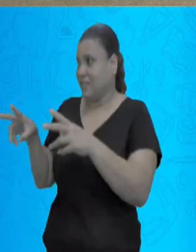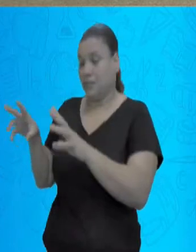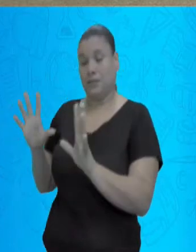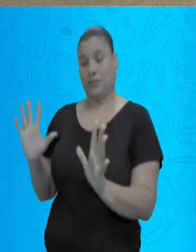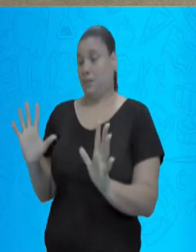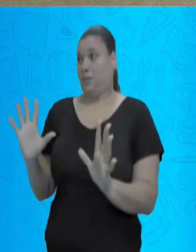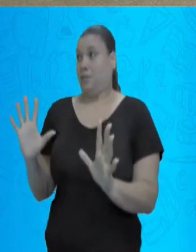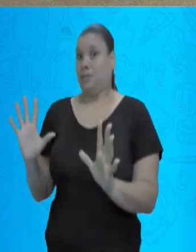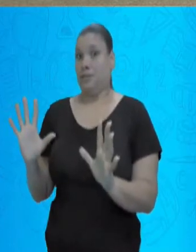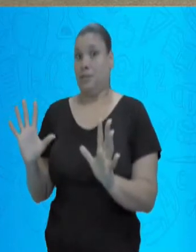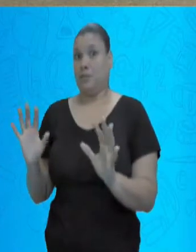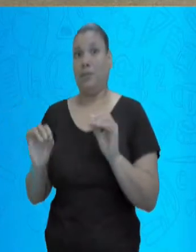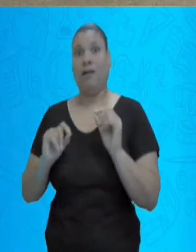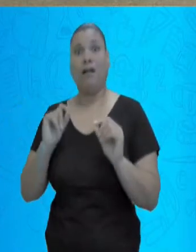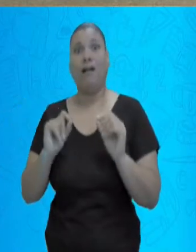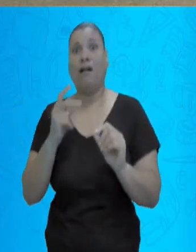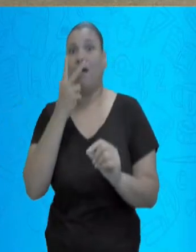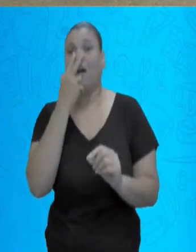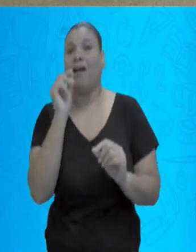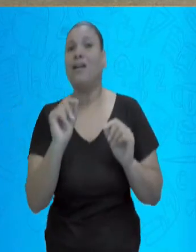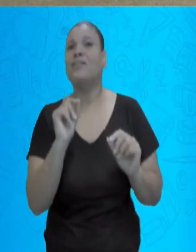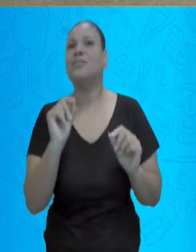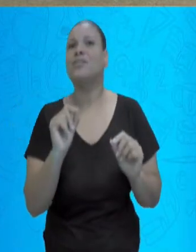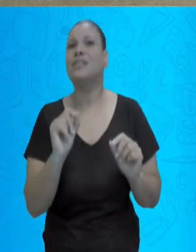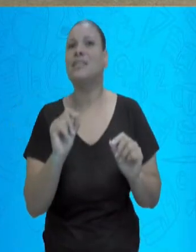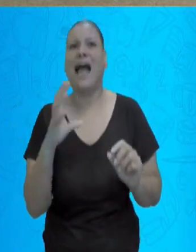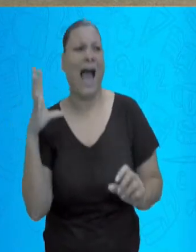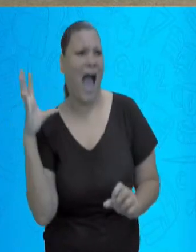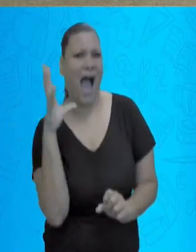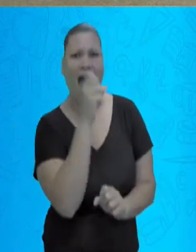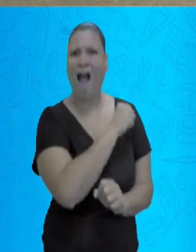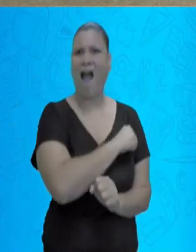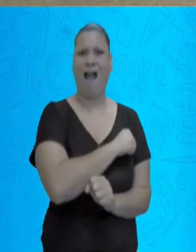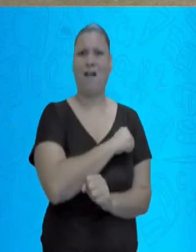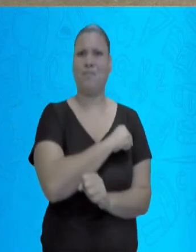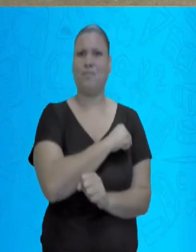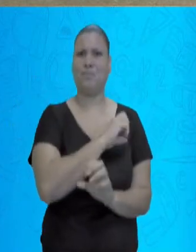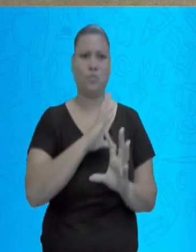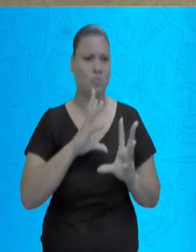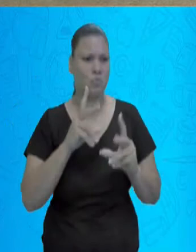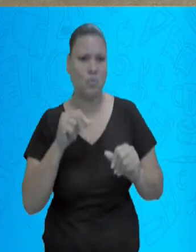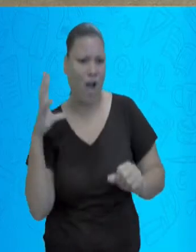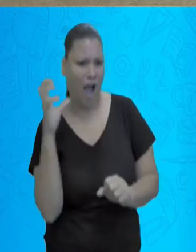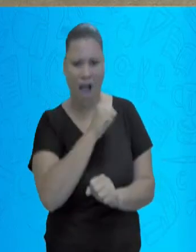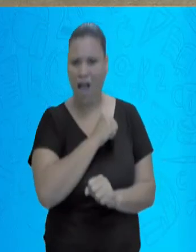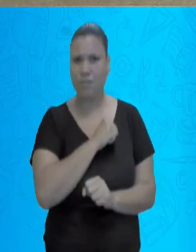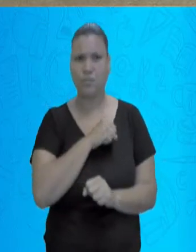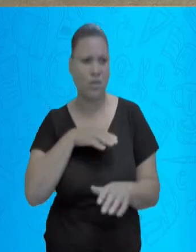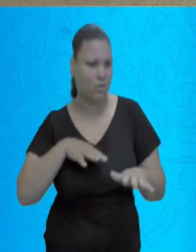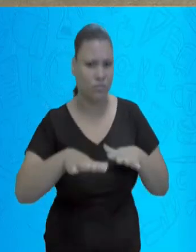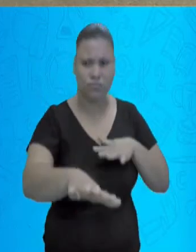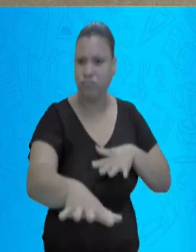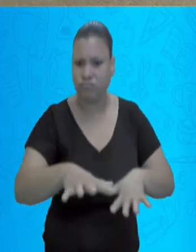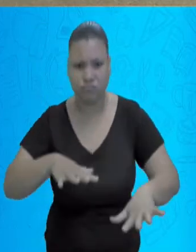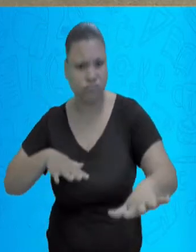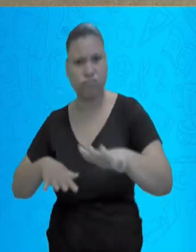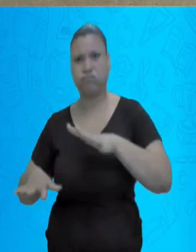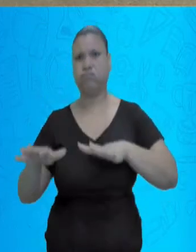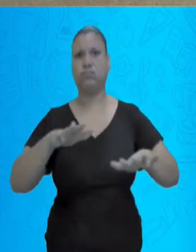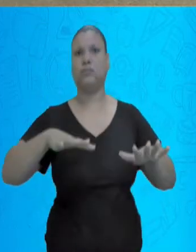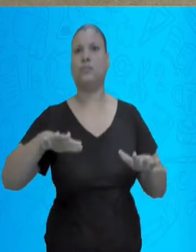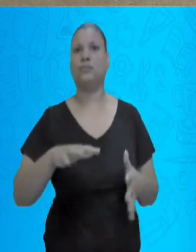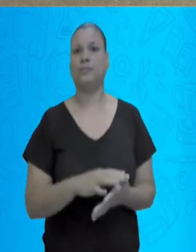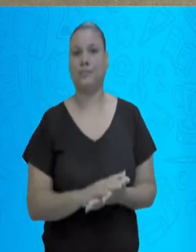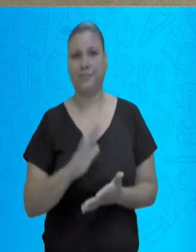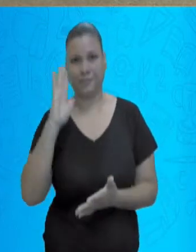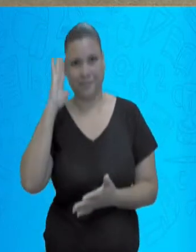dá uma dimensão de ritmo, de rapidez, de velocidade também, de tudo muito misturado. Viu?